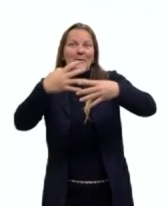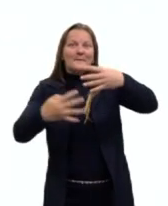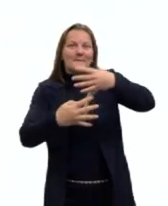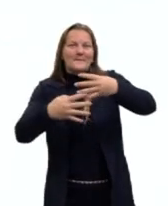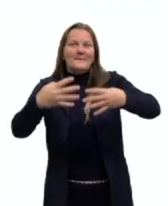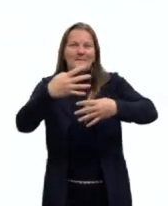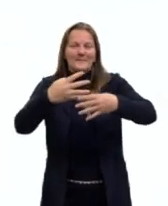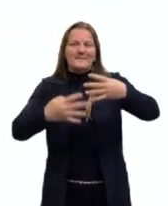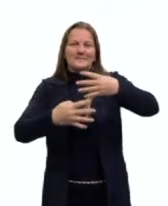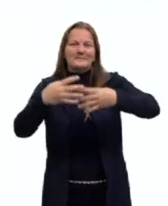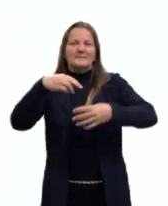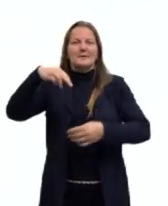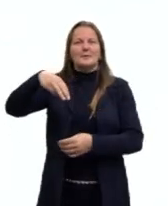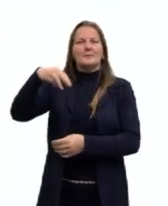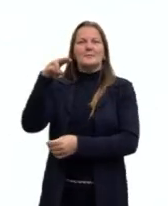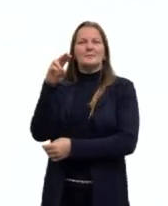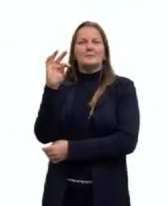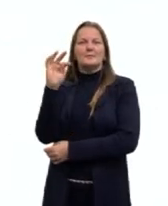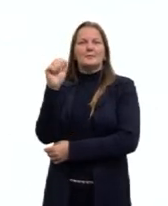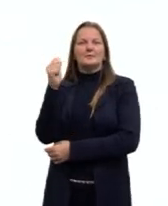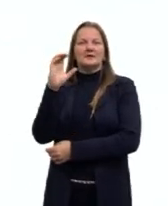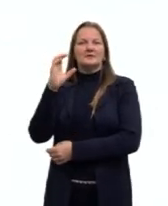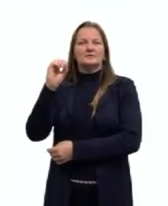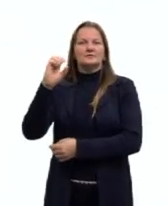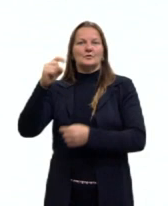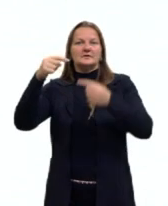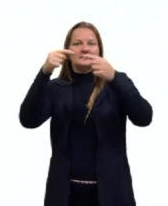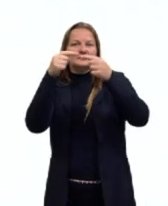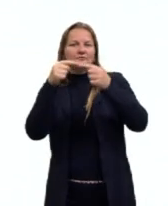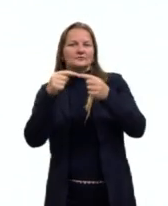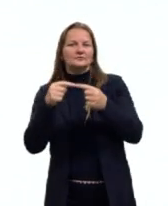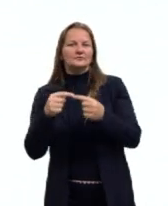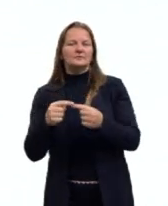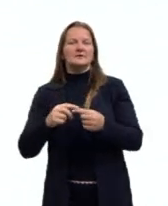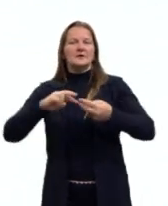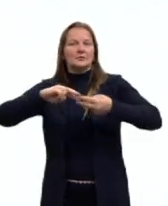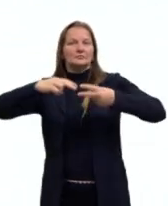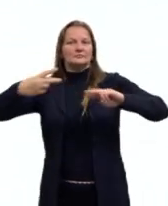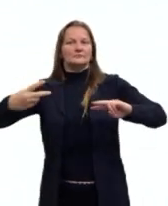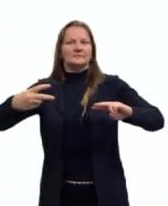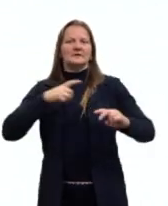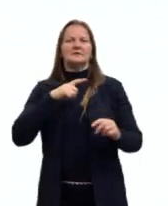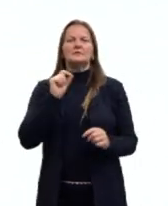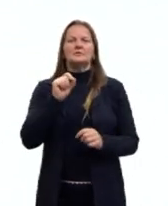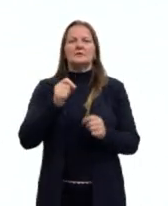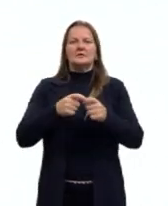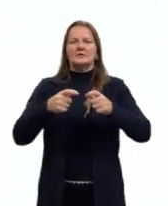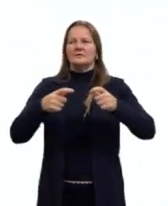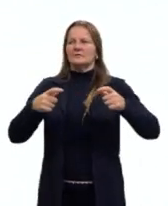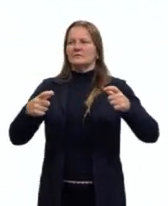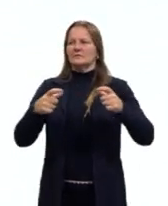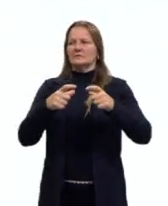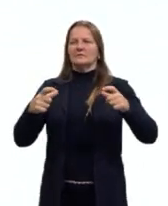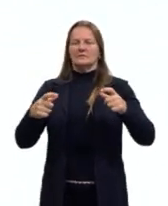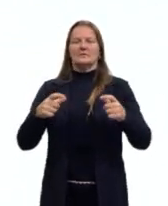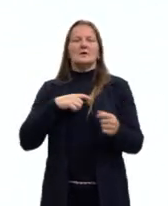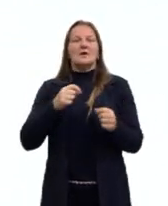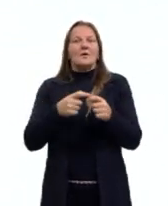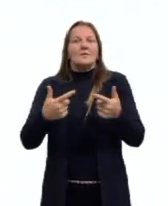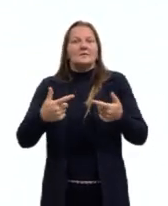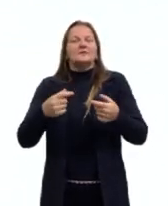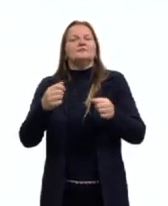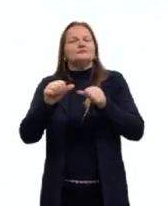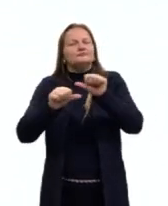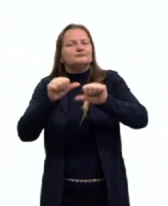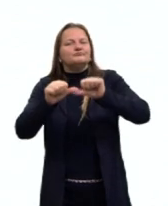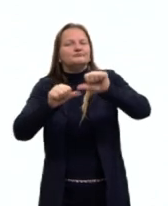As mutações e a recombinação genética, elas tendem a aumentar a variação genética entre